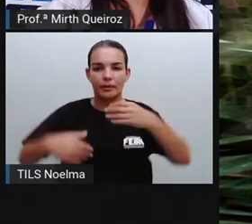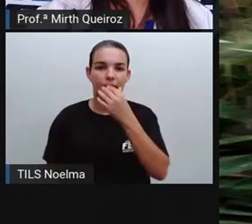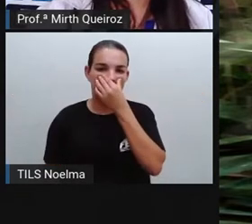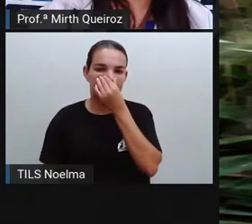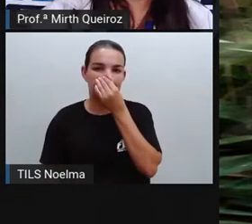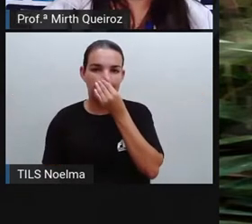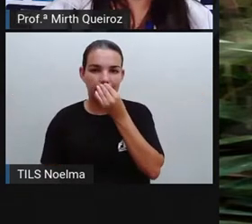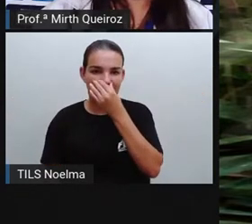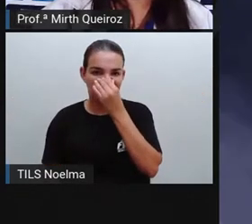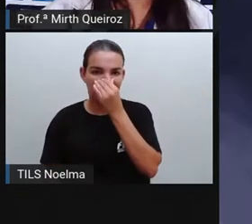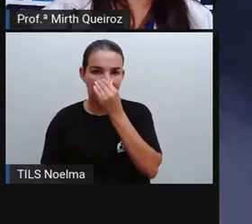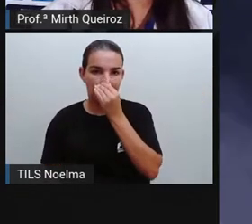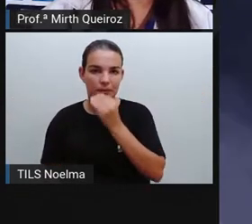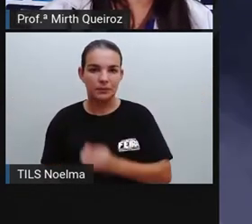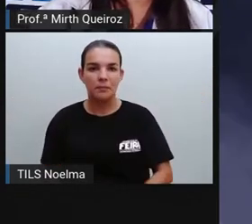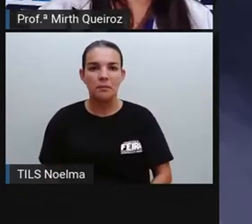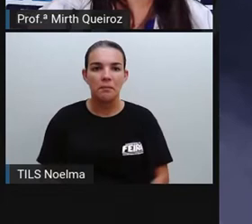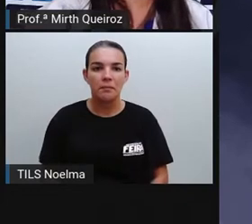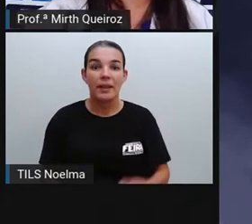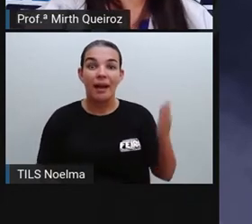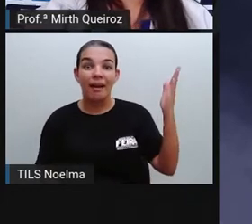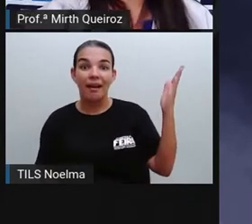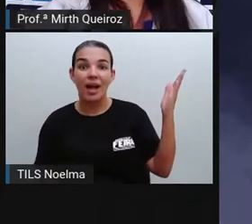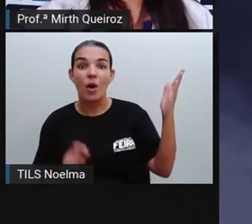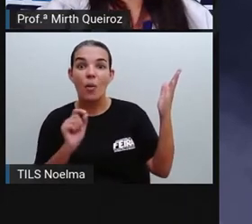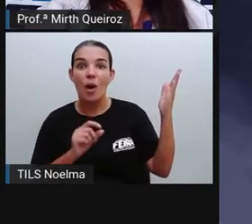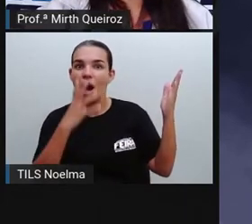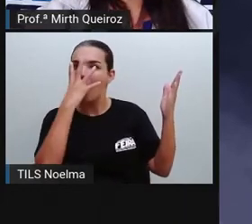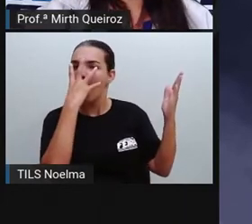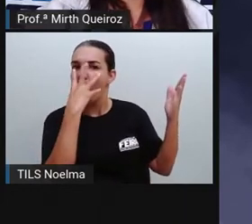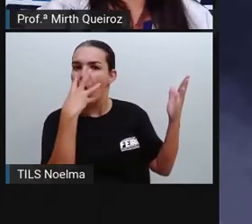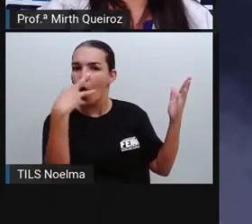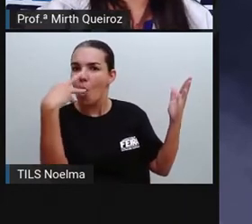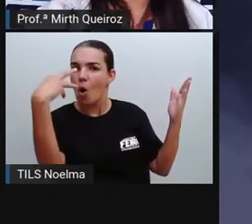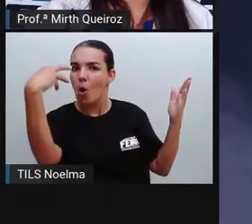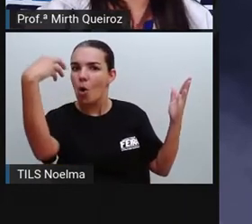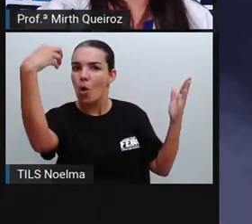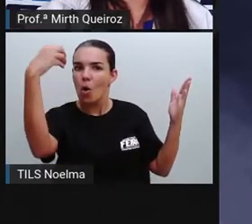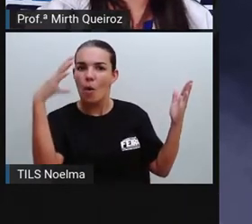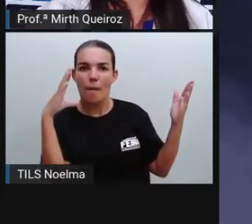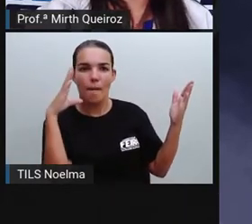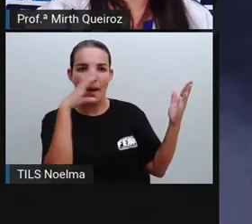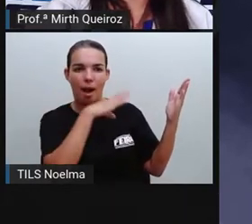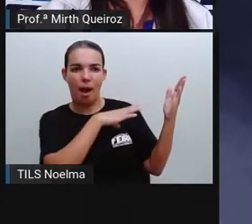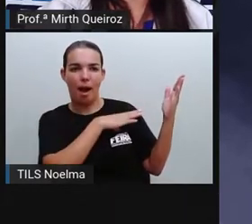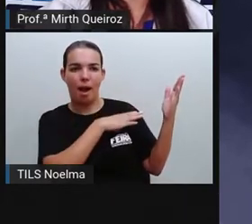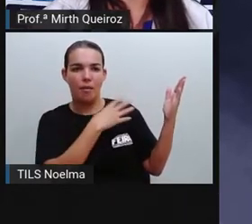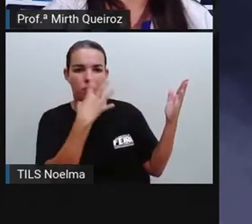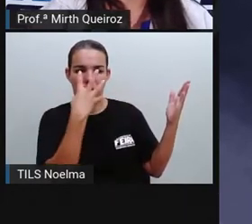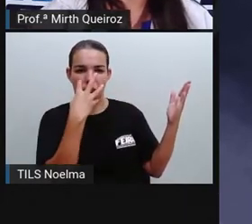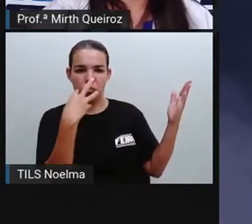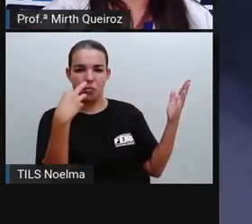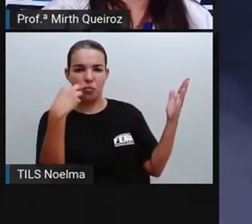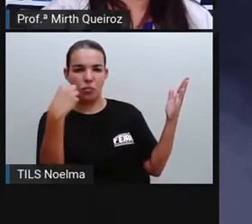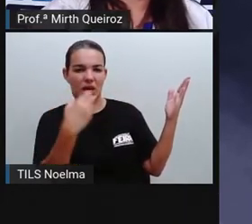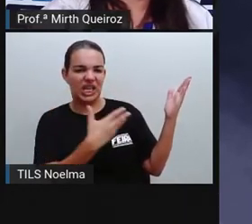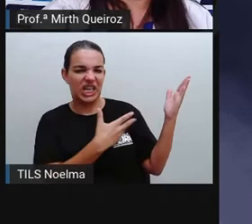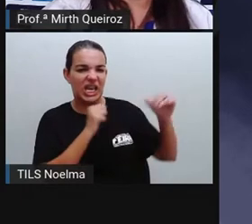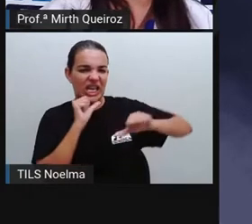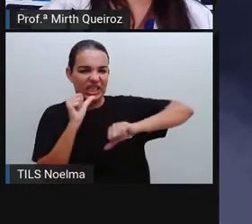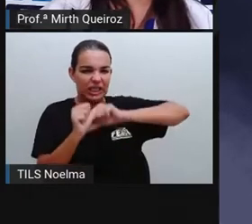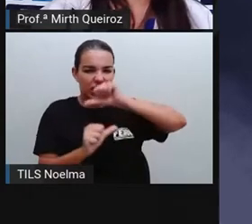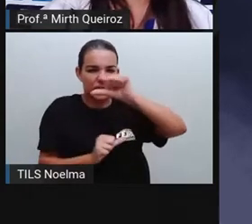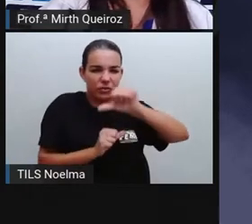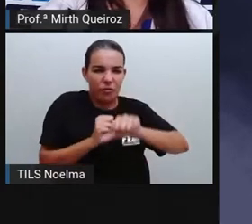Temos também a lenda indígena do lobisomem. Quem é que não gosta de ouvir a lenda do lobisomem?